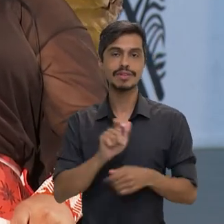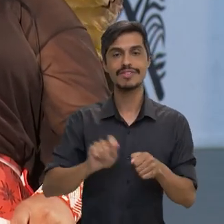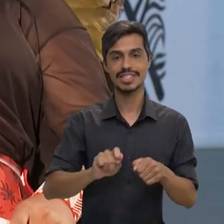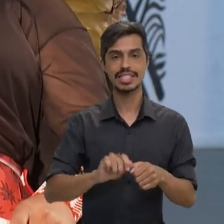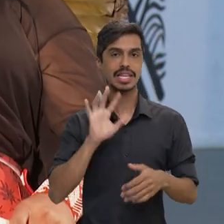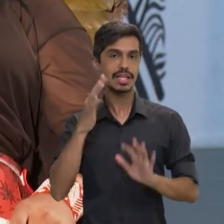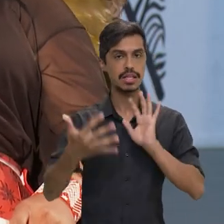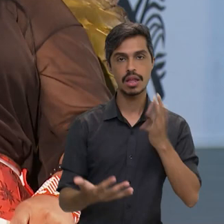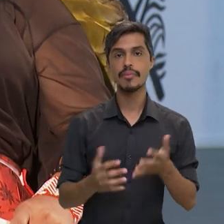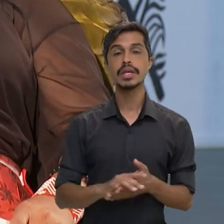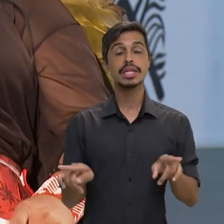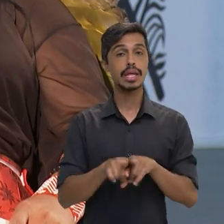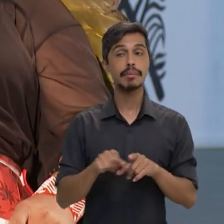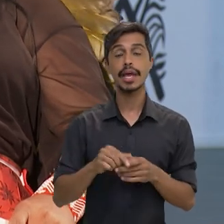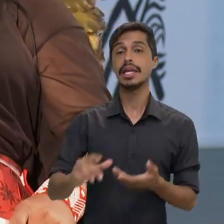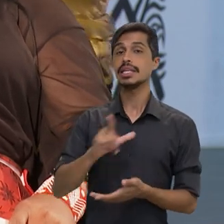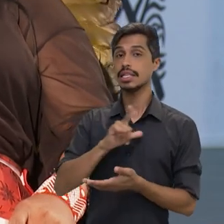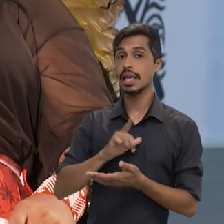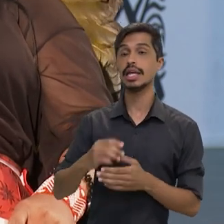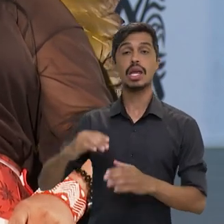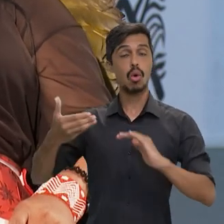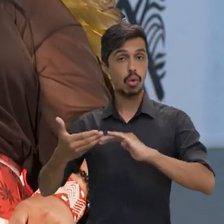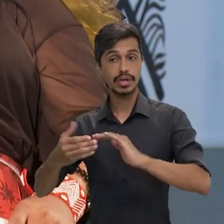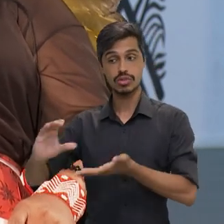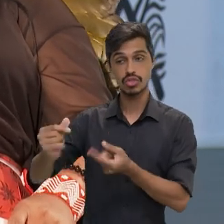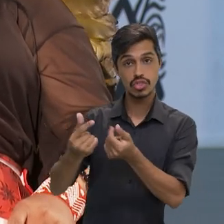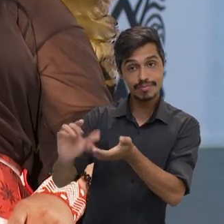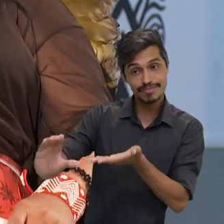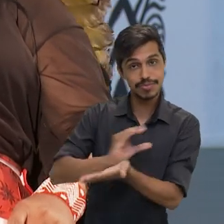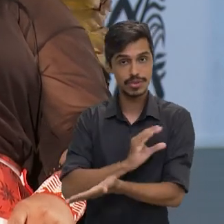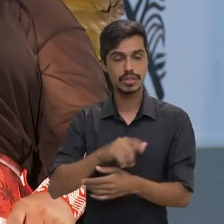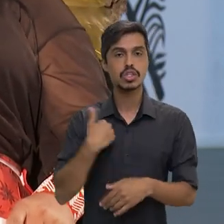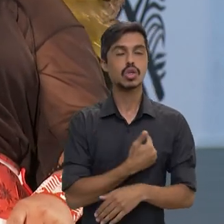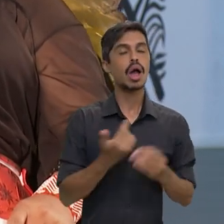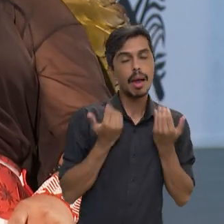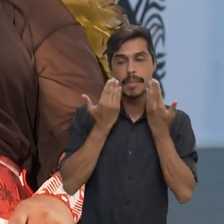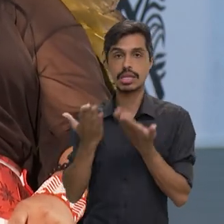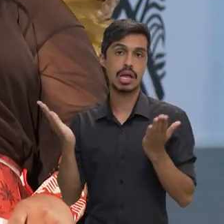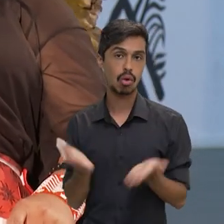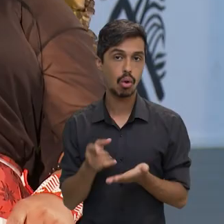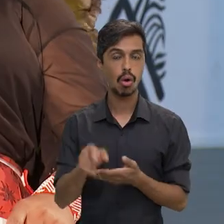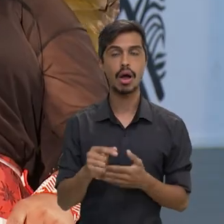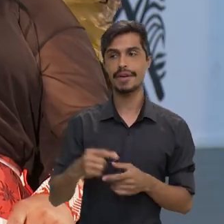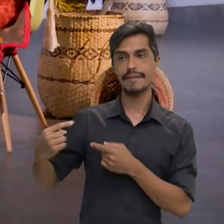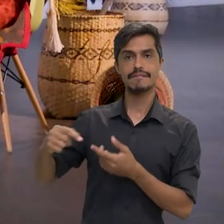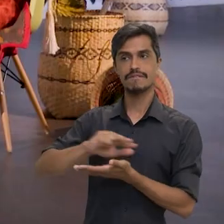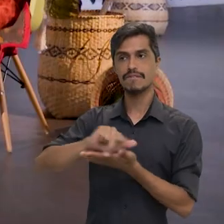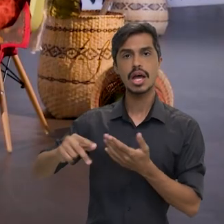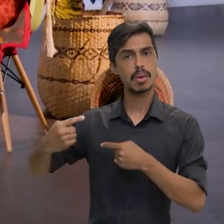as emendas parlamentares. Nós temos a nossa cartilha própria. Estamos apresentando ao Congresso Nacional, aos